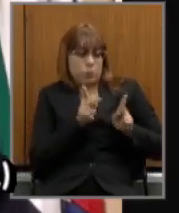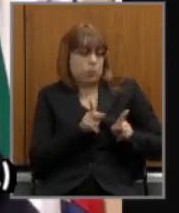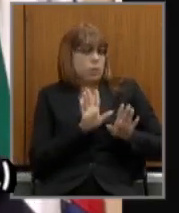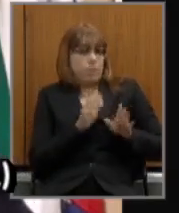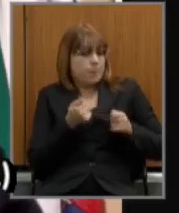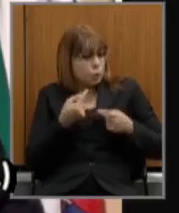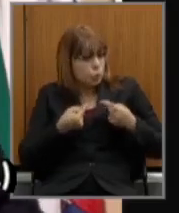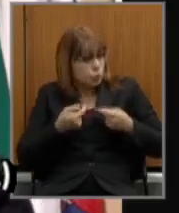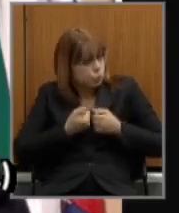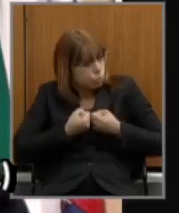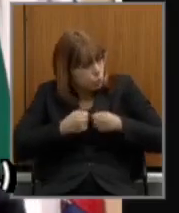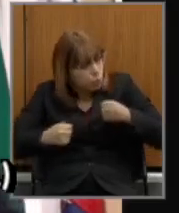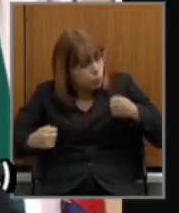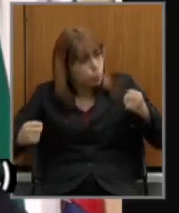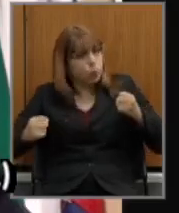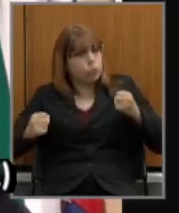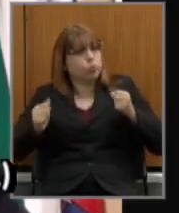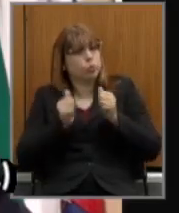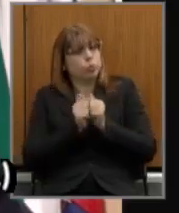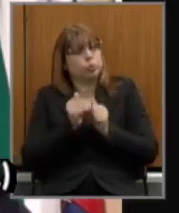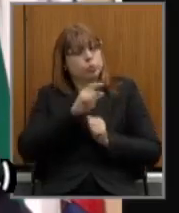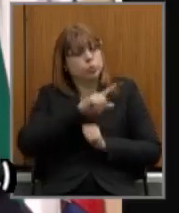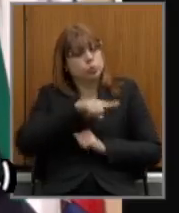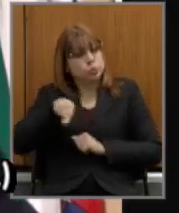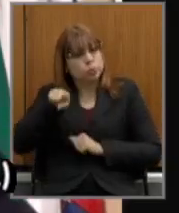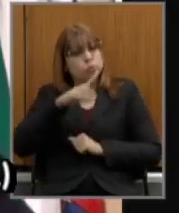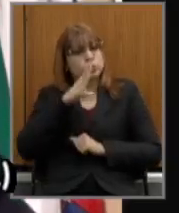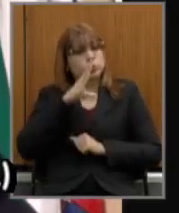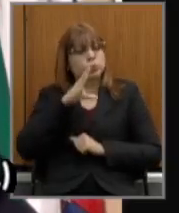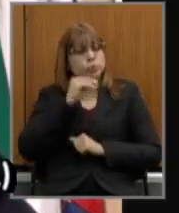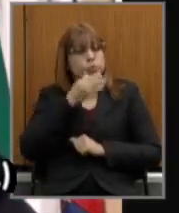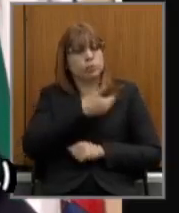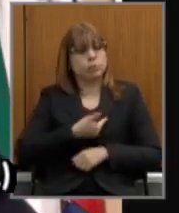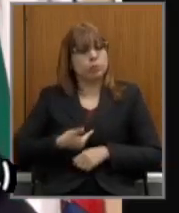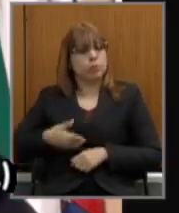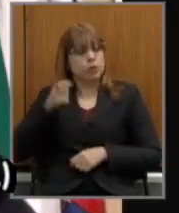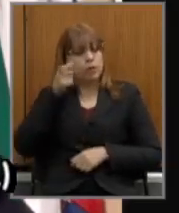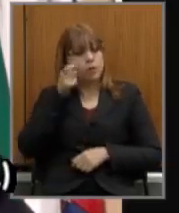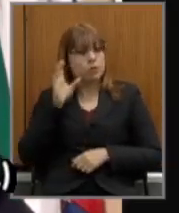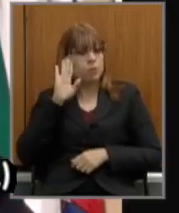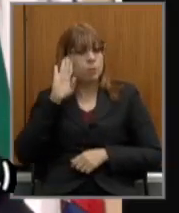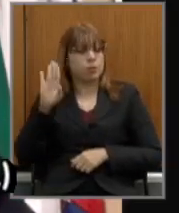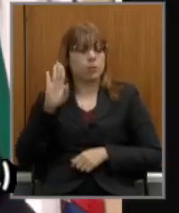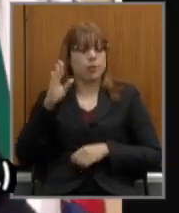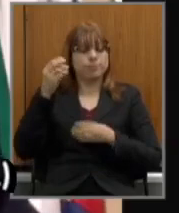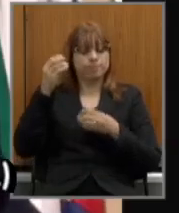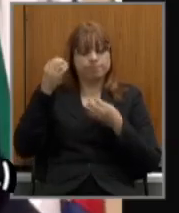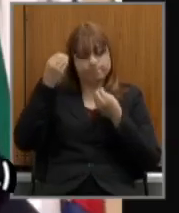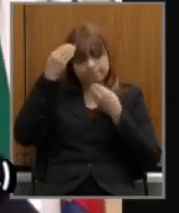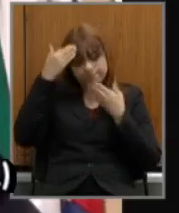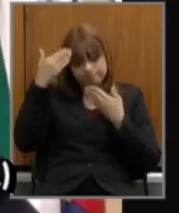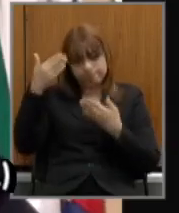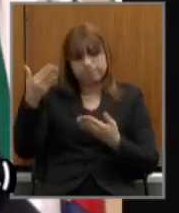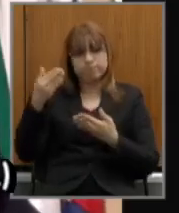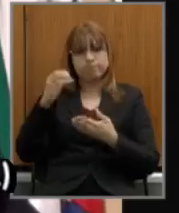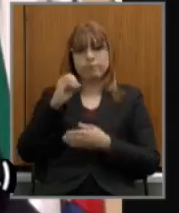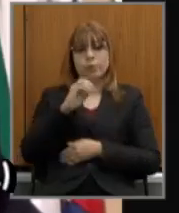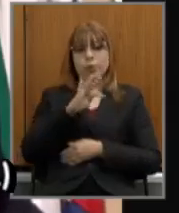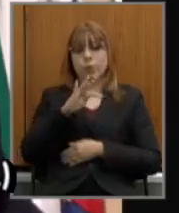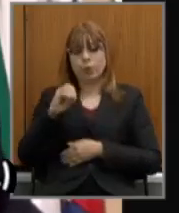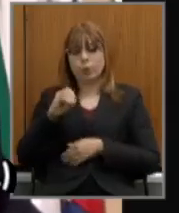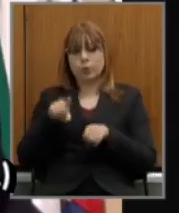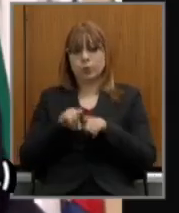ampla com os servidores que são os principais interessados tá bom muito obrigado Otto muito obrigado